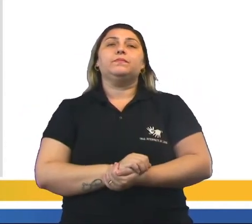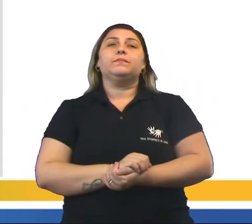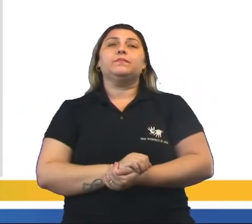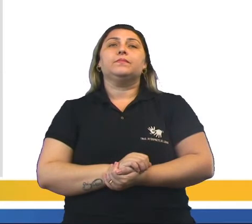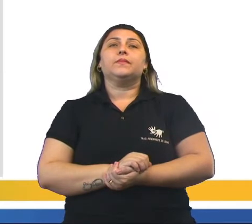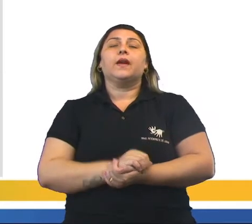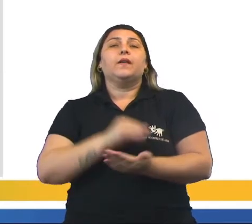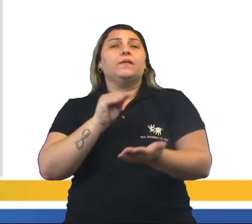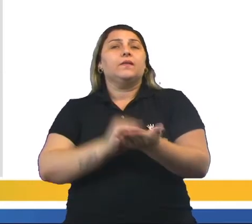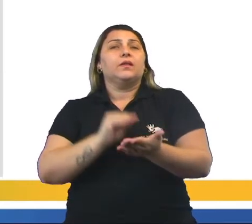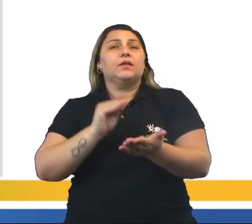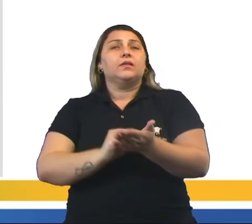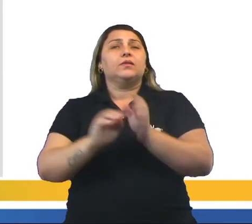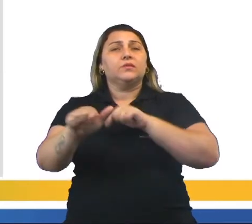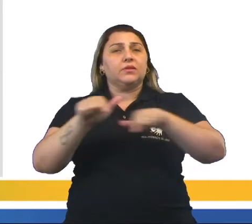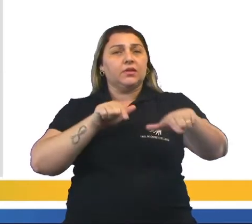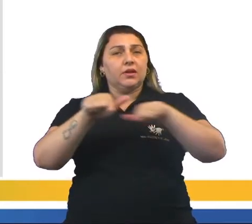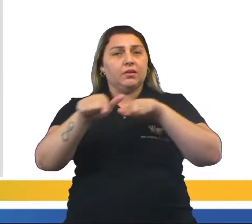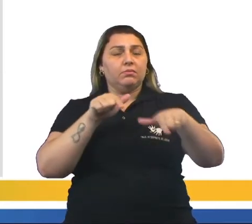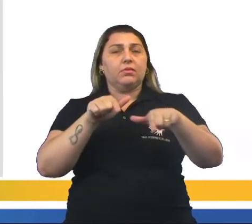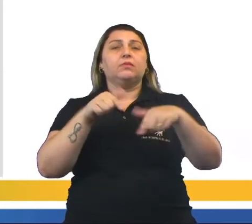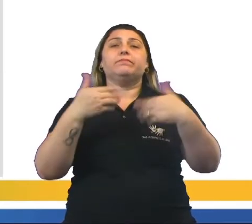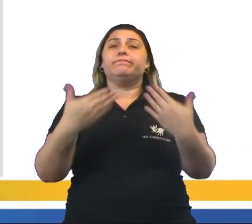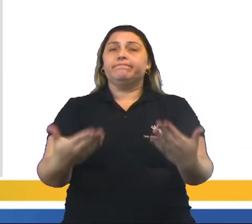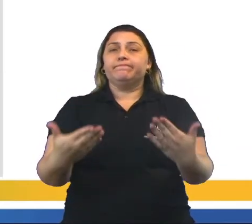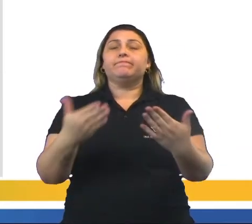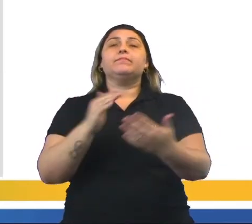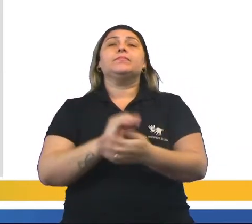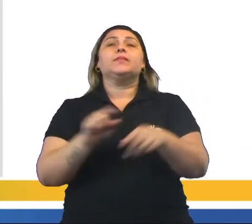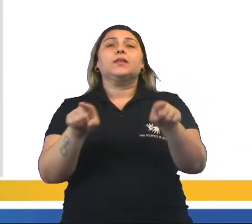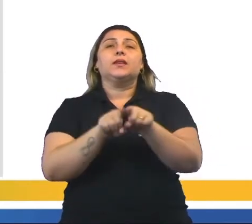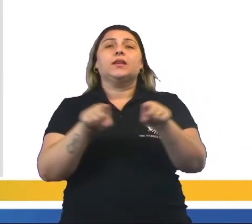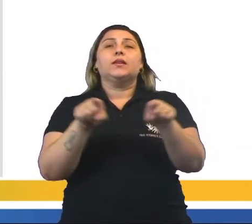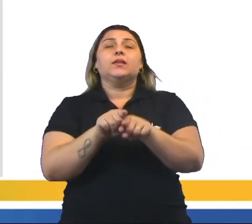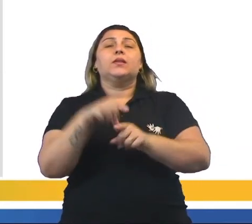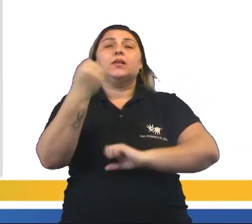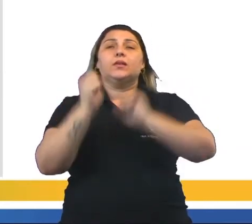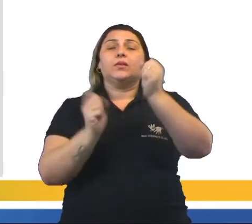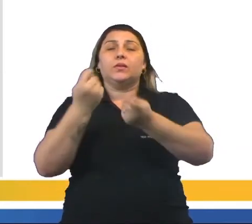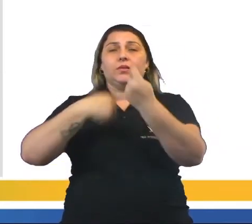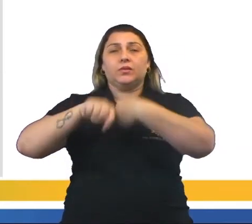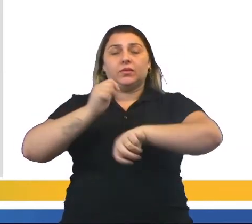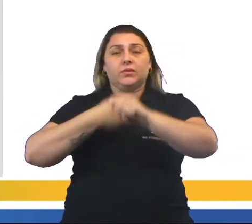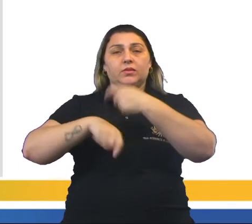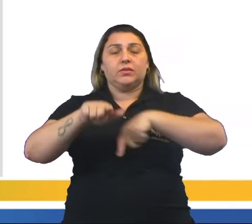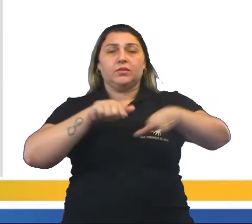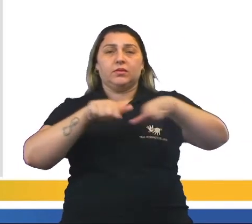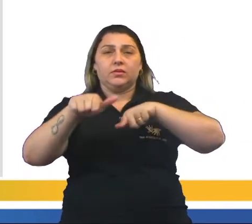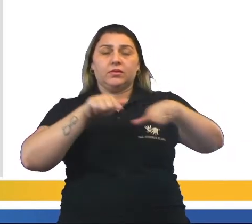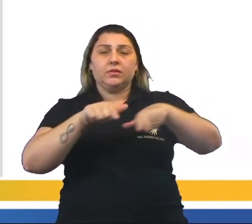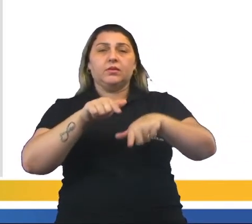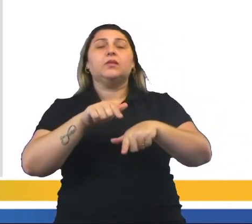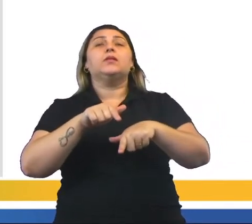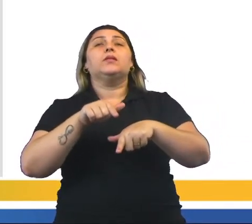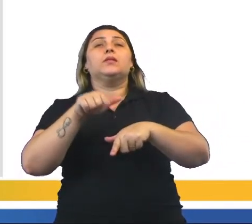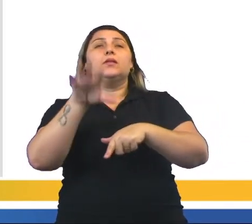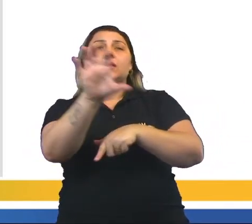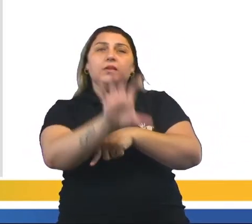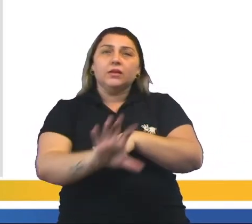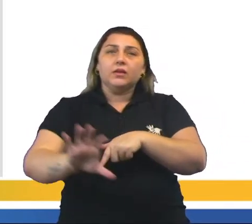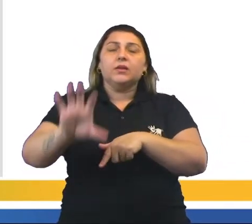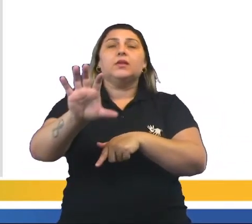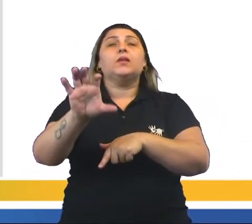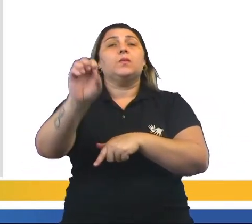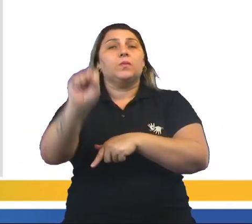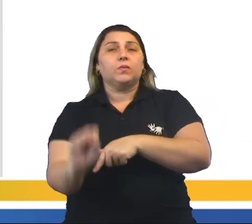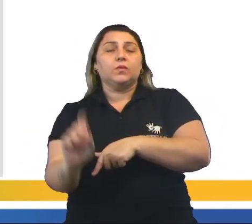precariedade do mercado de trabalho e de serviço. E com a concentração industrial, econômica e de serviços na região sudeste, que passava